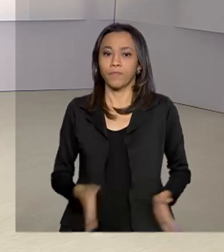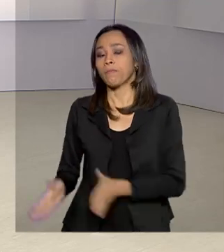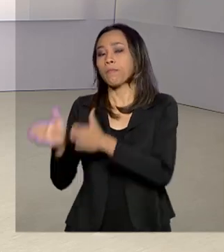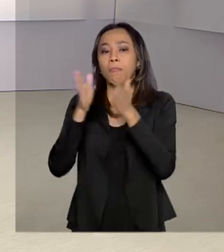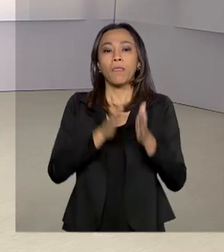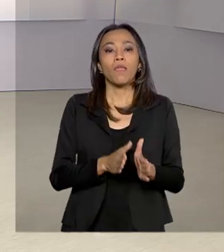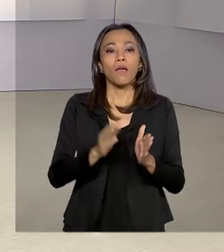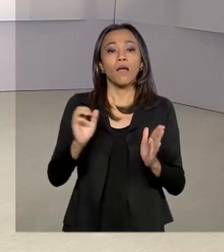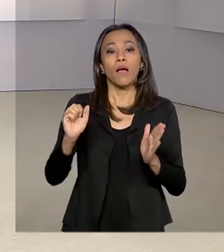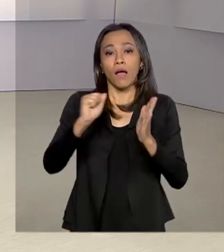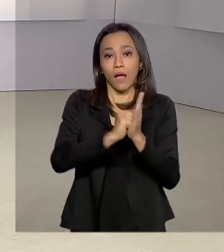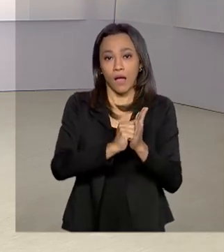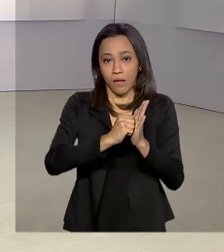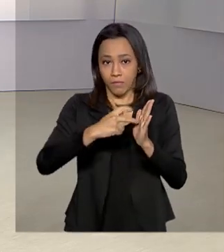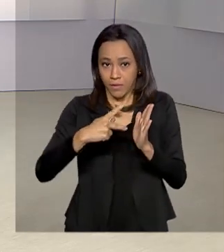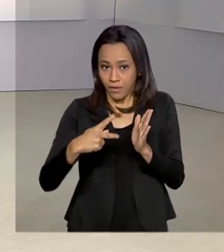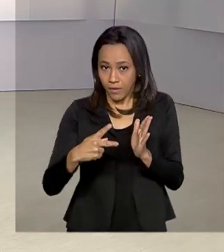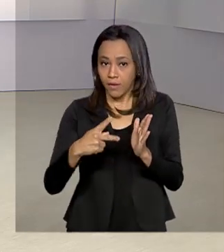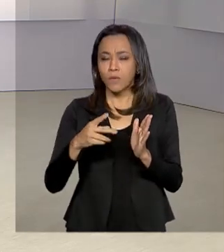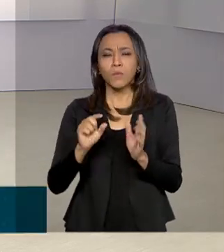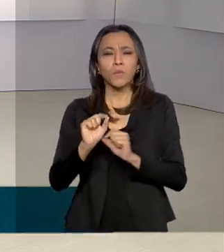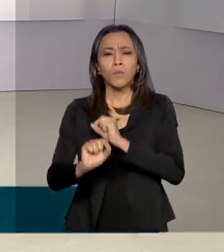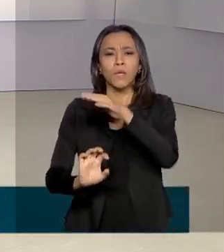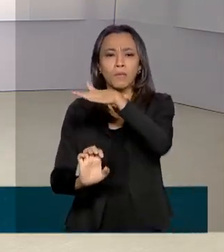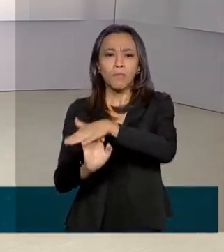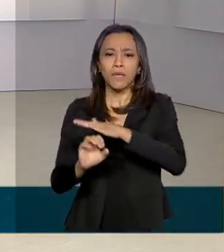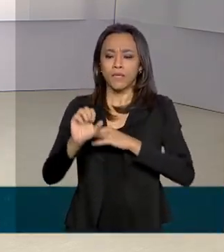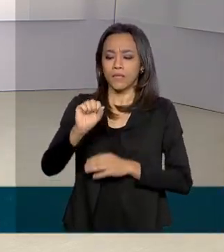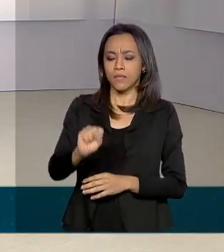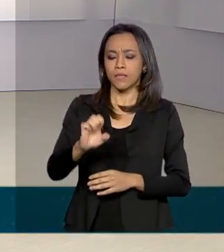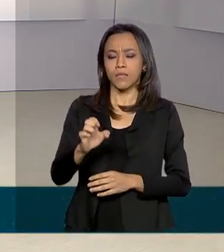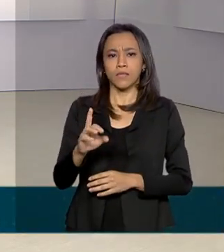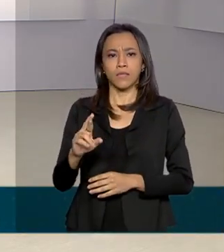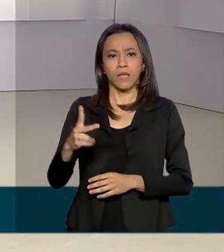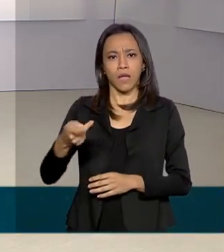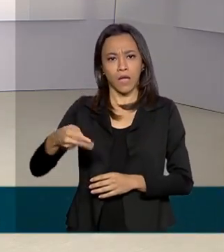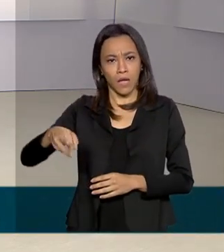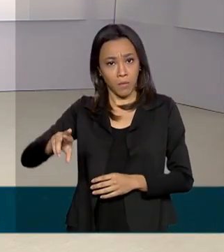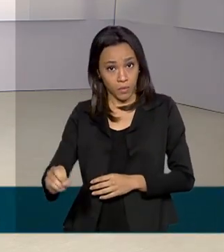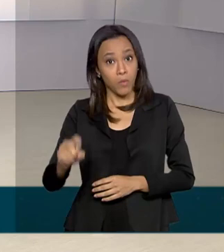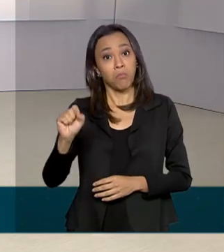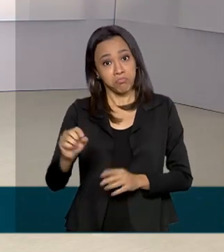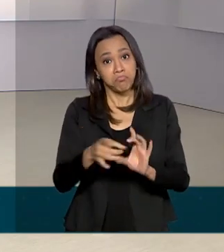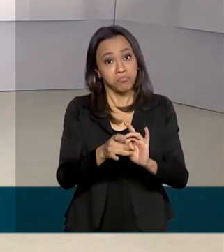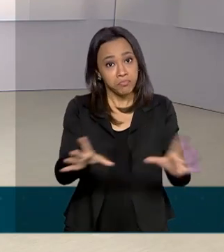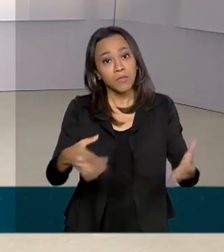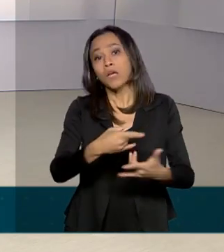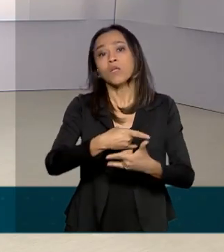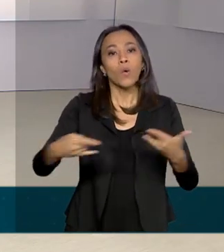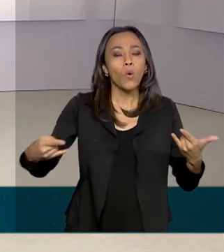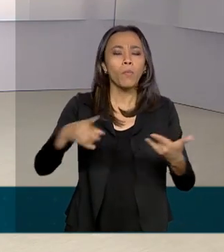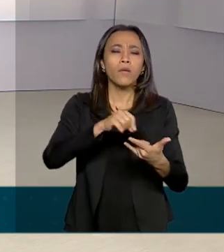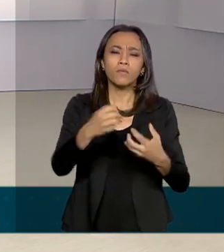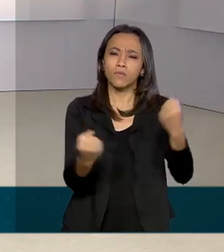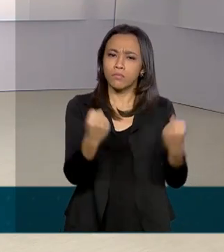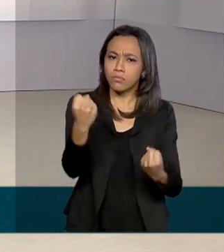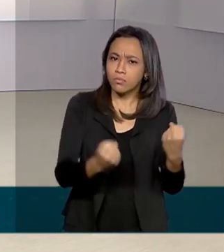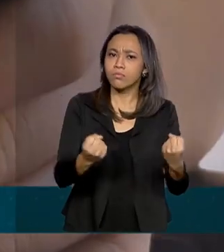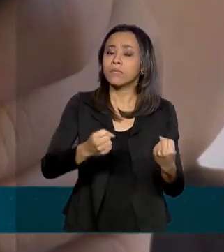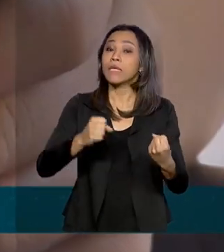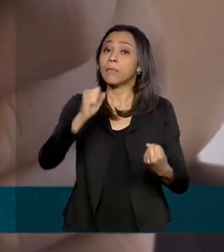um aplicativo do Serpro valida os documentos de veículos digitalizados de motoristas em países da América do Sul.